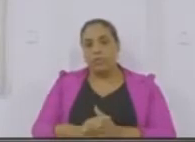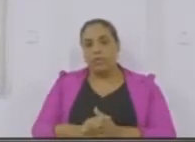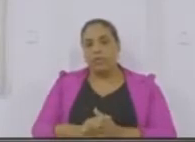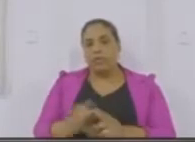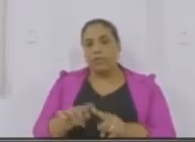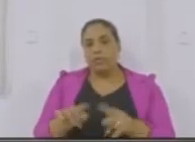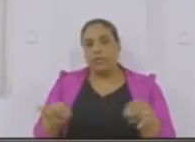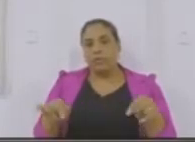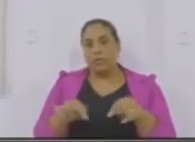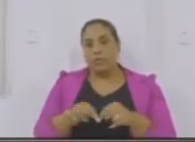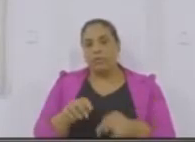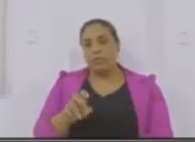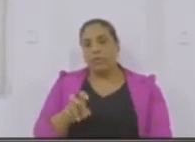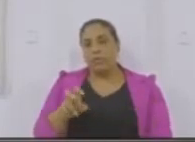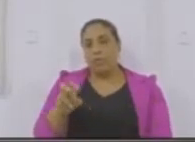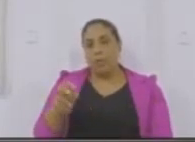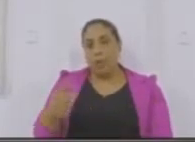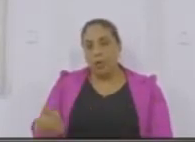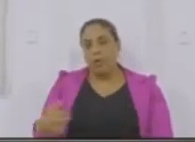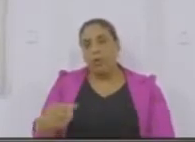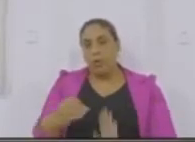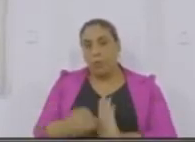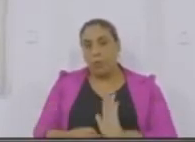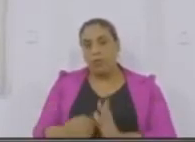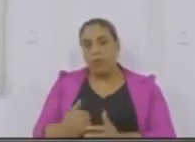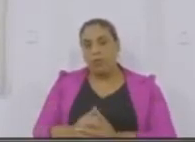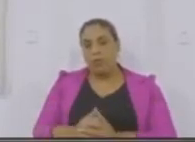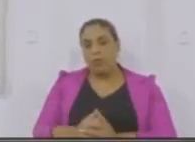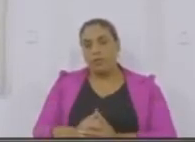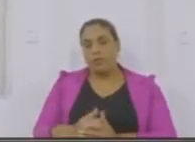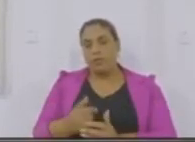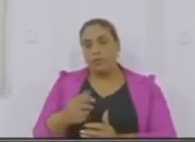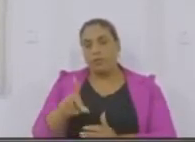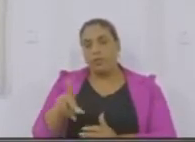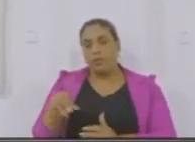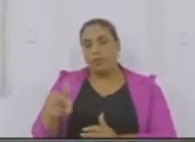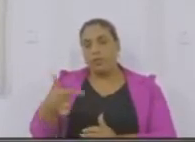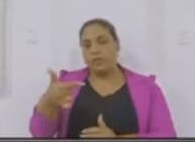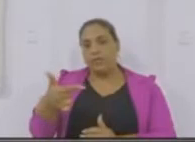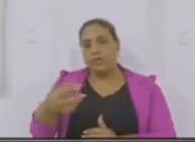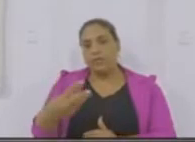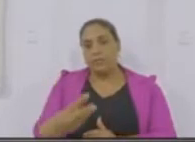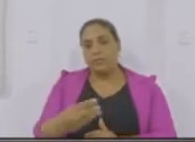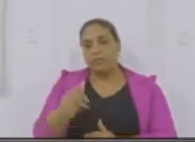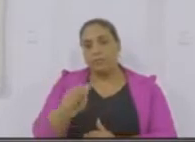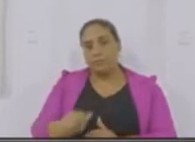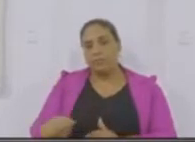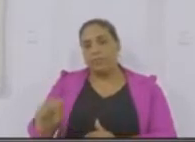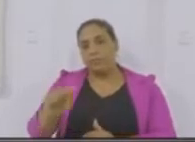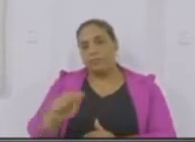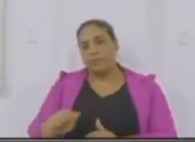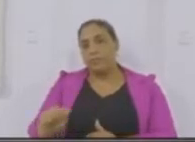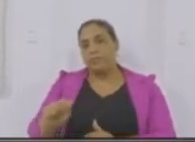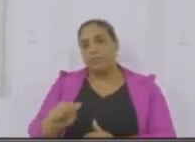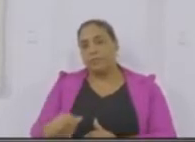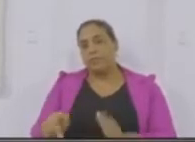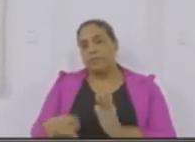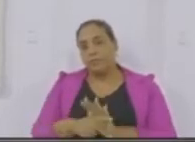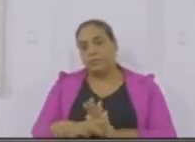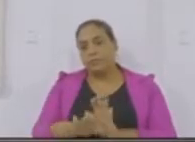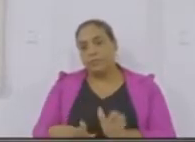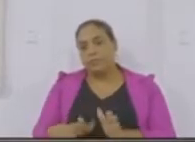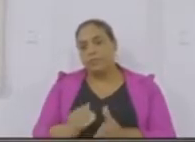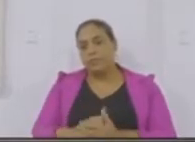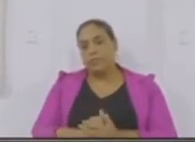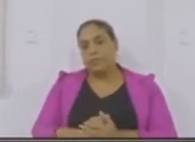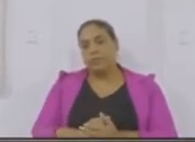prefeito 51, também no mesmo ano, encaminhado em 23 de agosto, conforme o protocolo, segue cópia de seu teor em anexo, que não